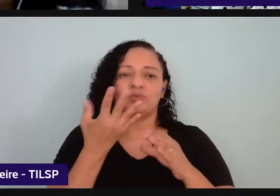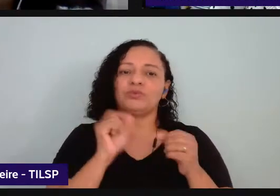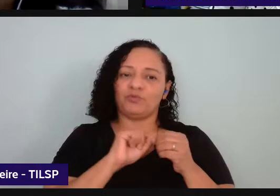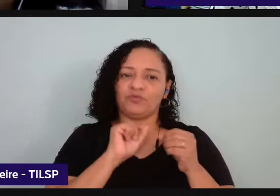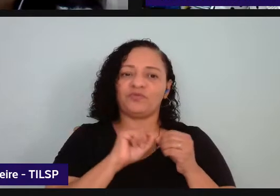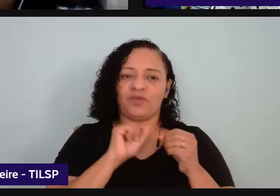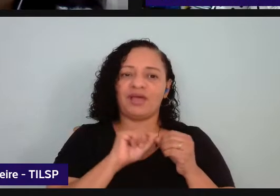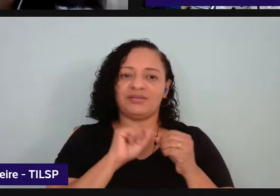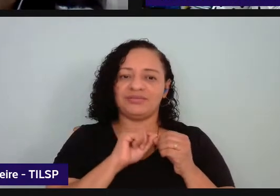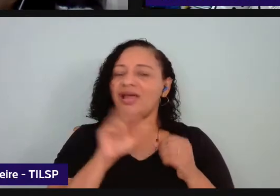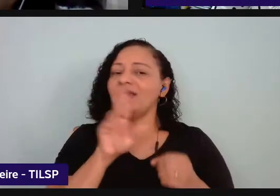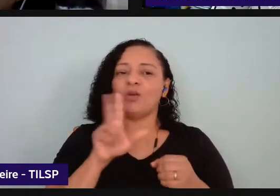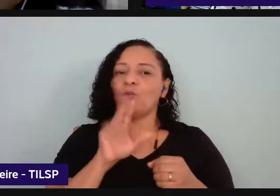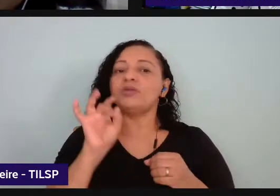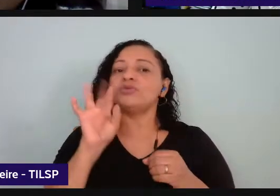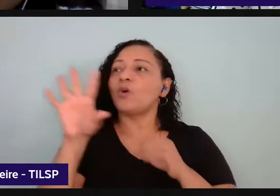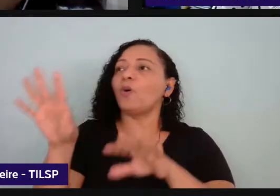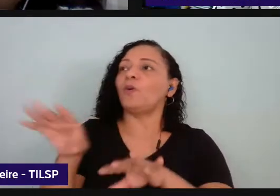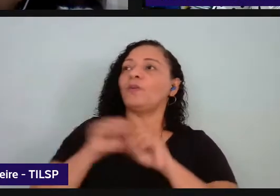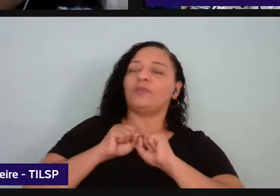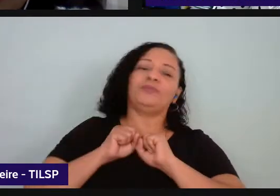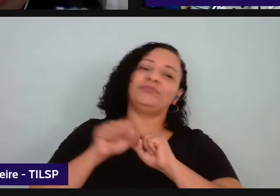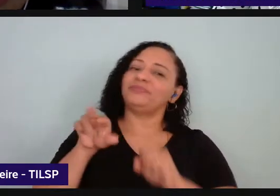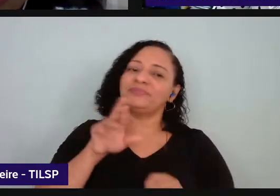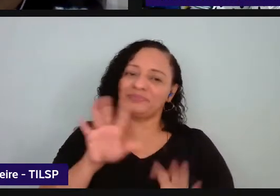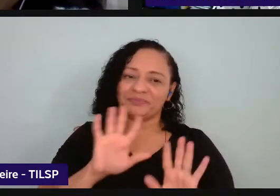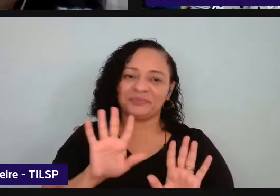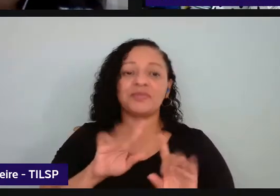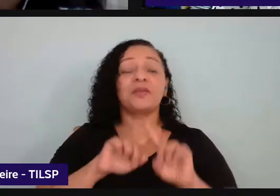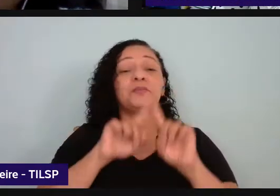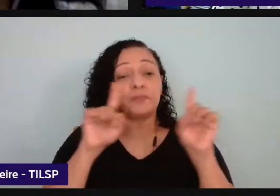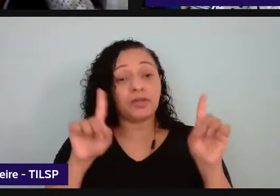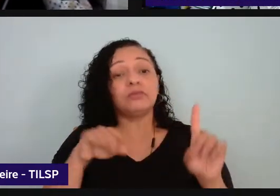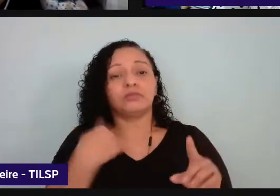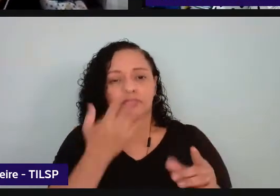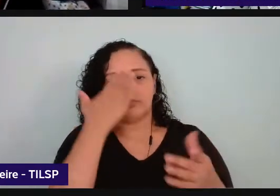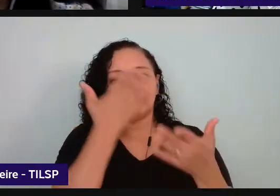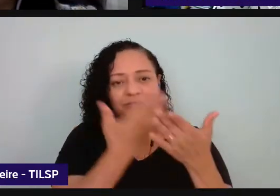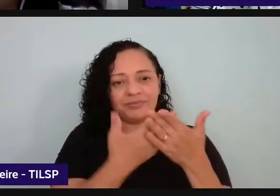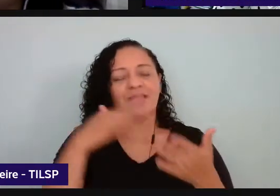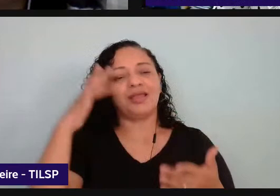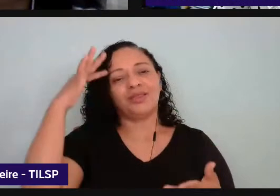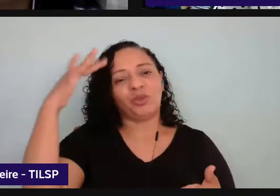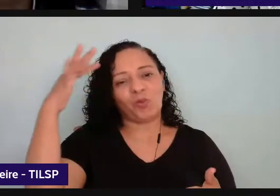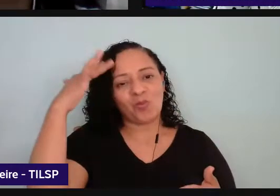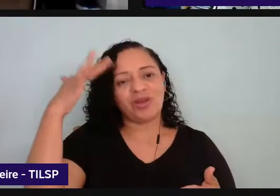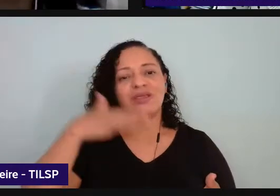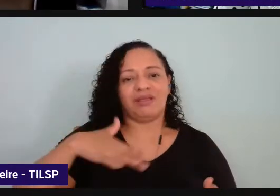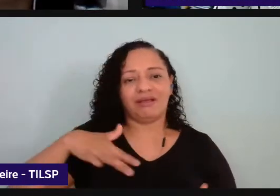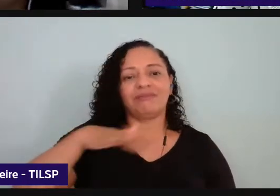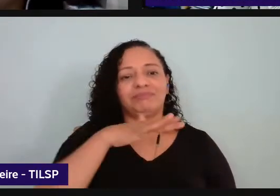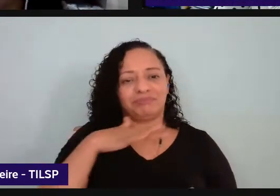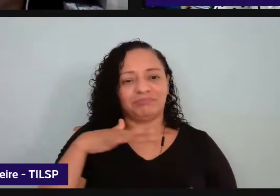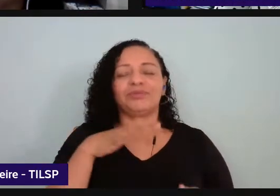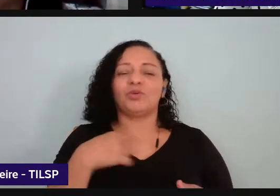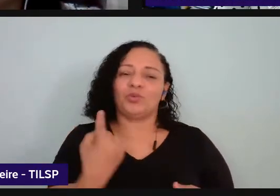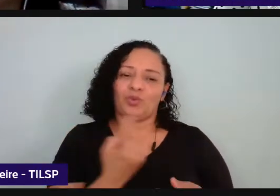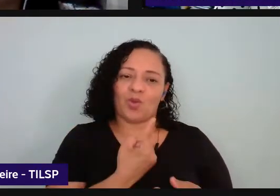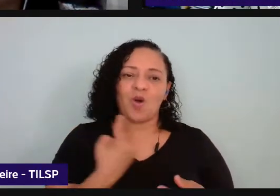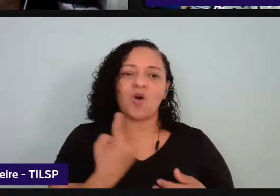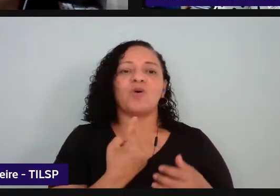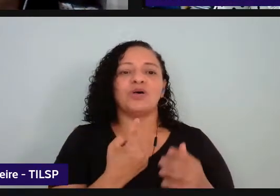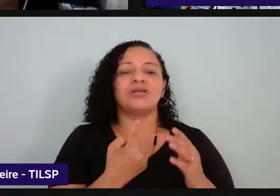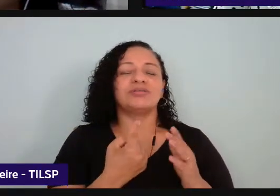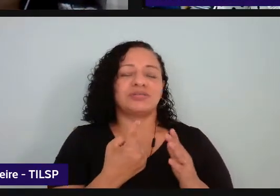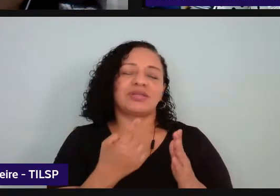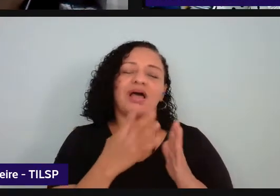não invalida a nossa crença teórica a nossa decisão teórica a nossa abordagem teórica que